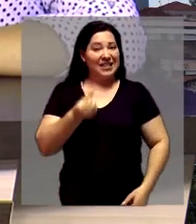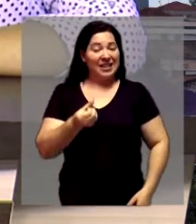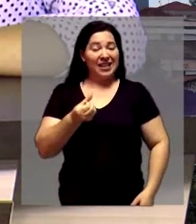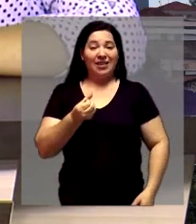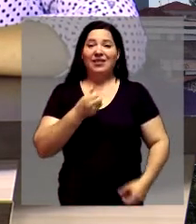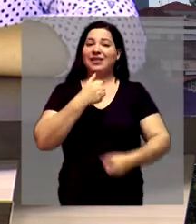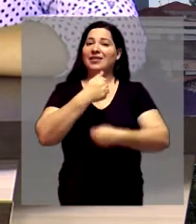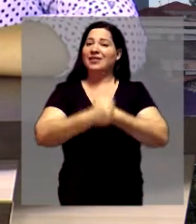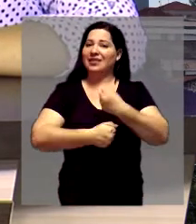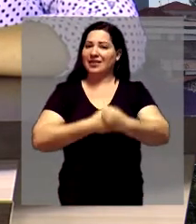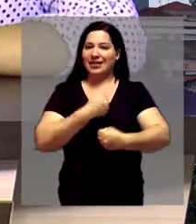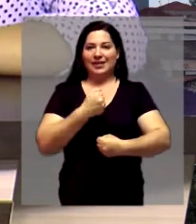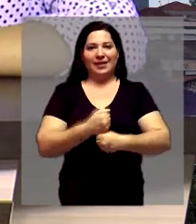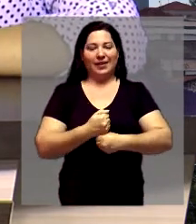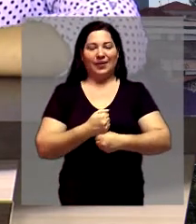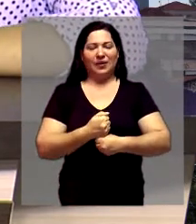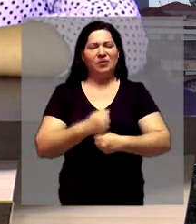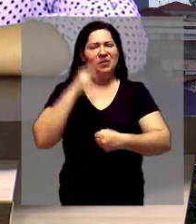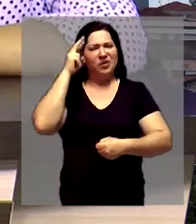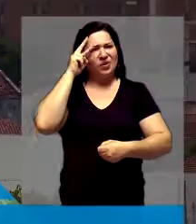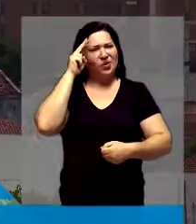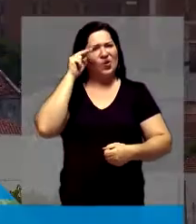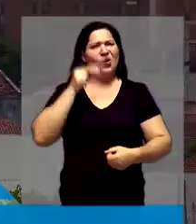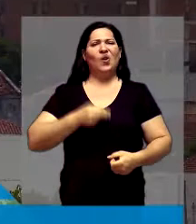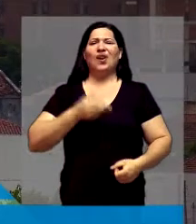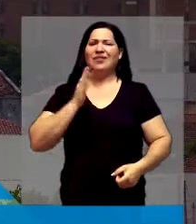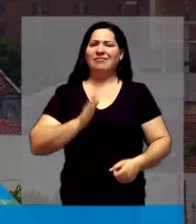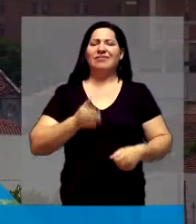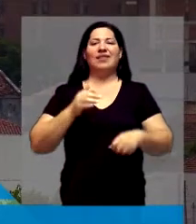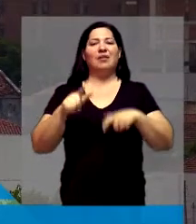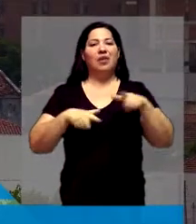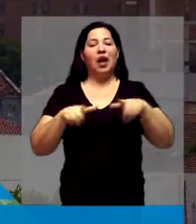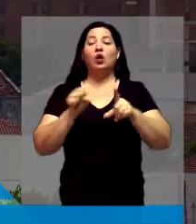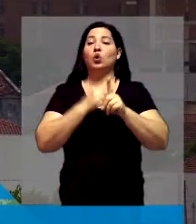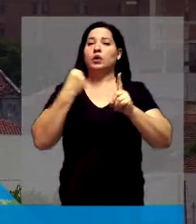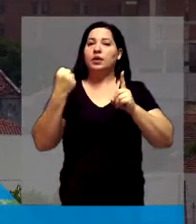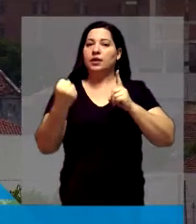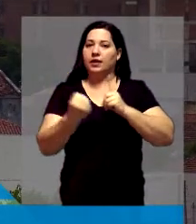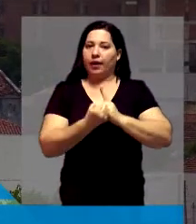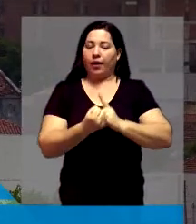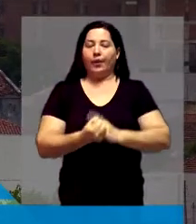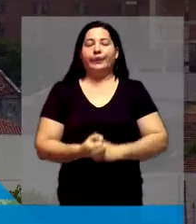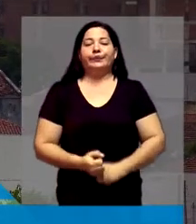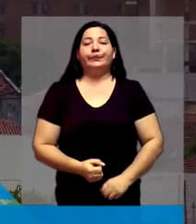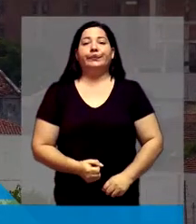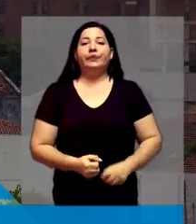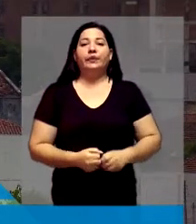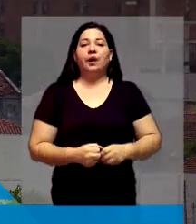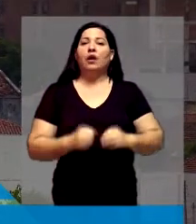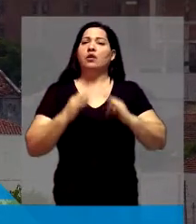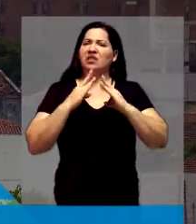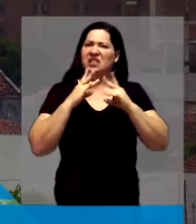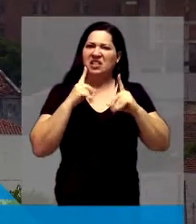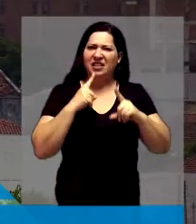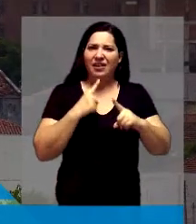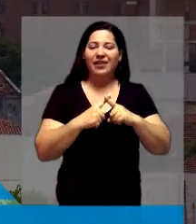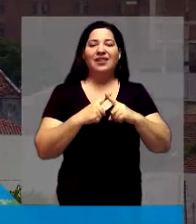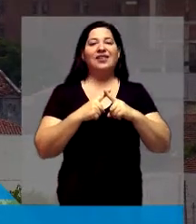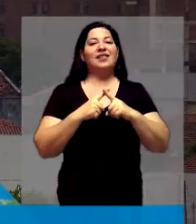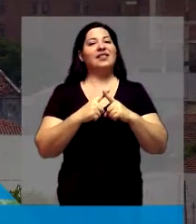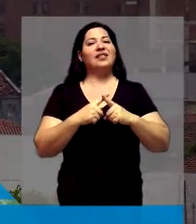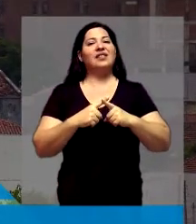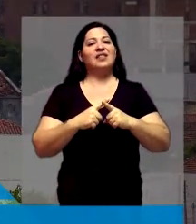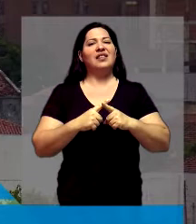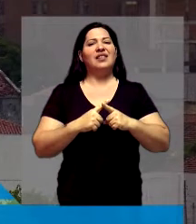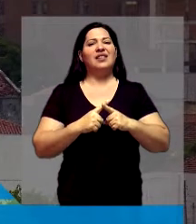A gente tem uma história, tem um trabalho de luta, um trabalho social que eu faço com igrejas, com